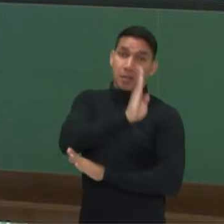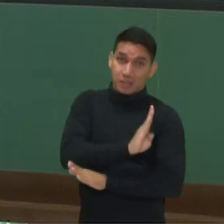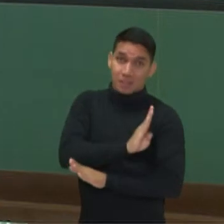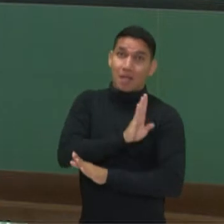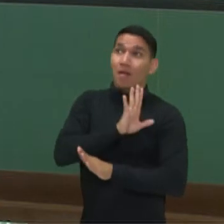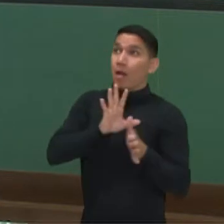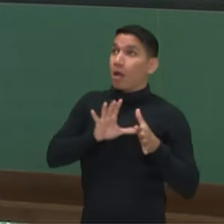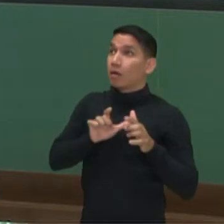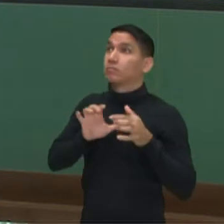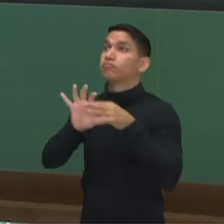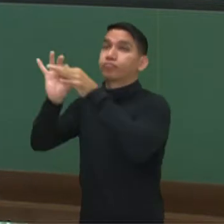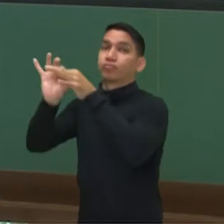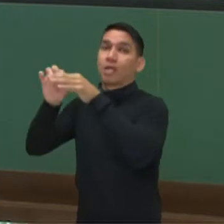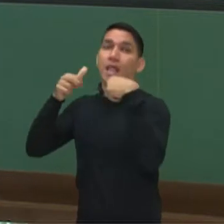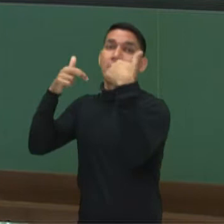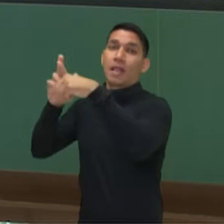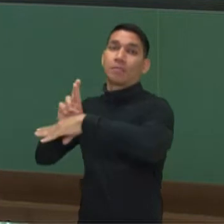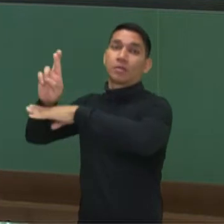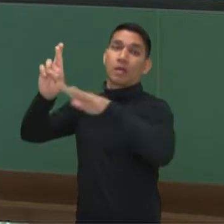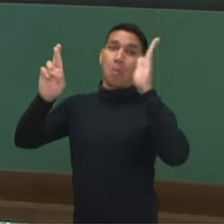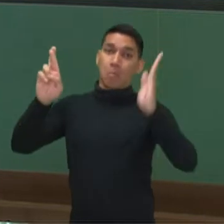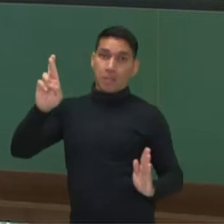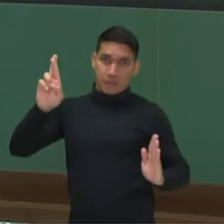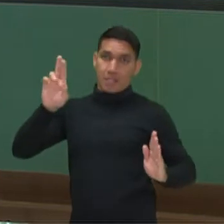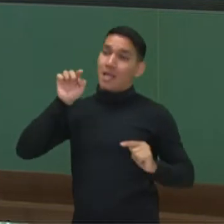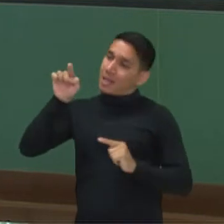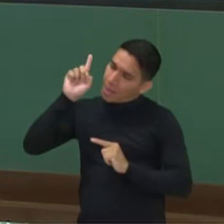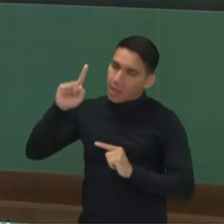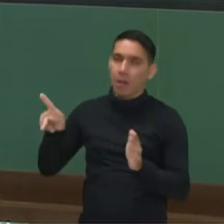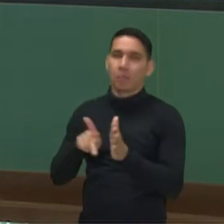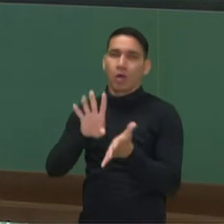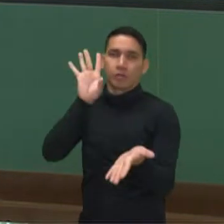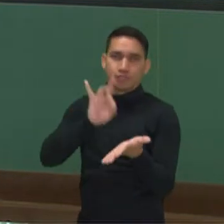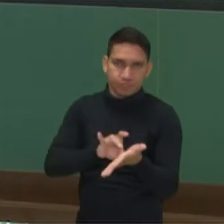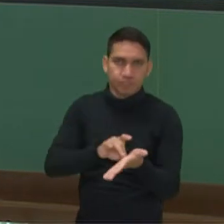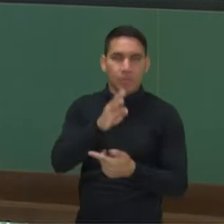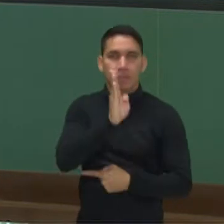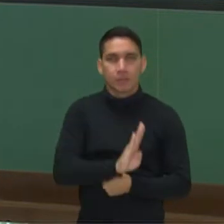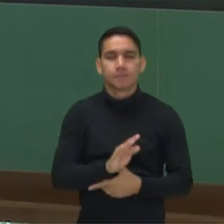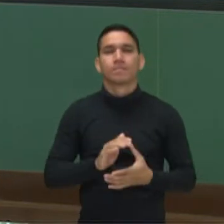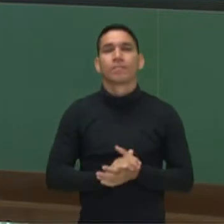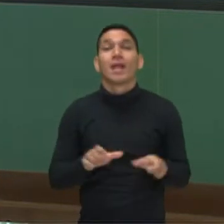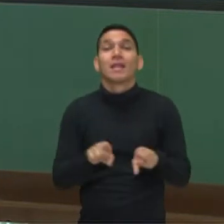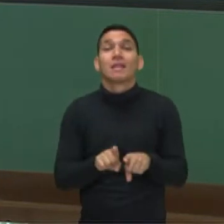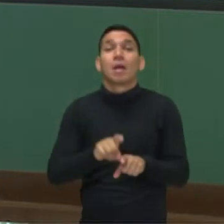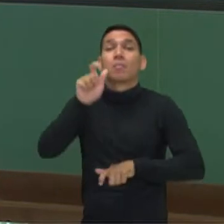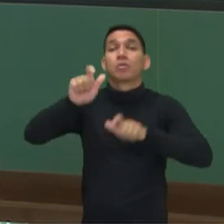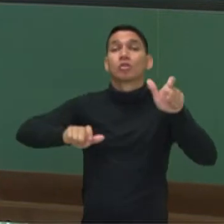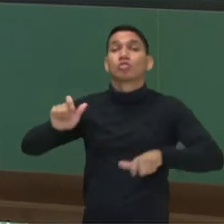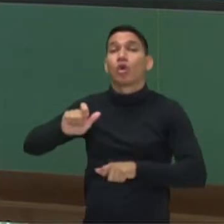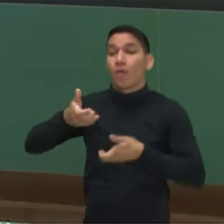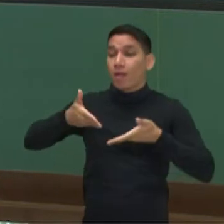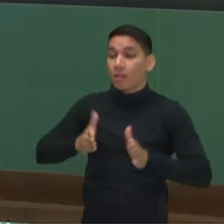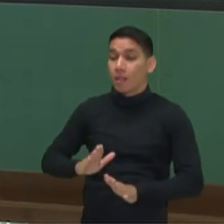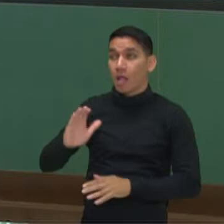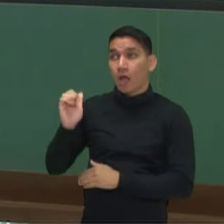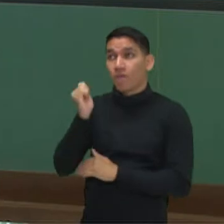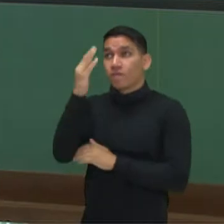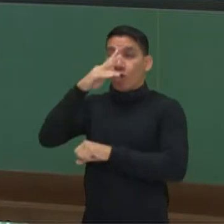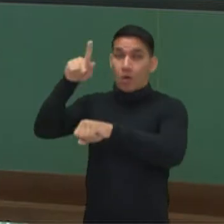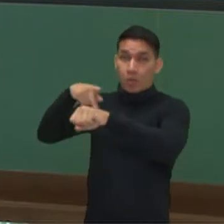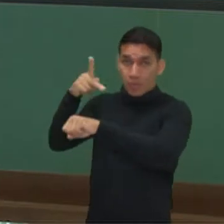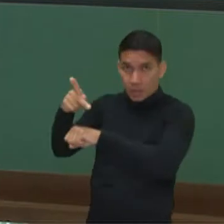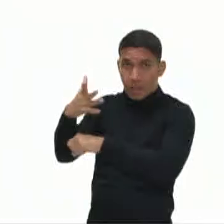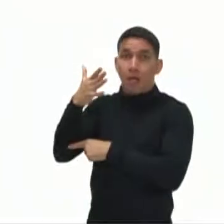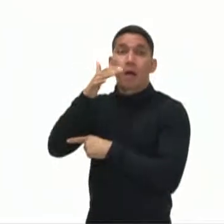essas pessoas são cidadãs natas do Brasil. Os nascidos no estrangeiros de pai ou mãe